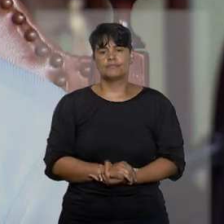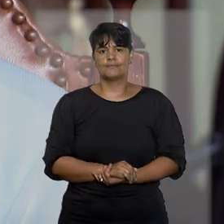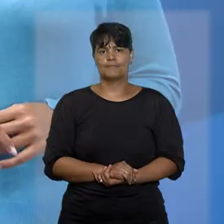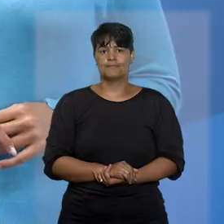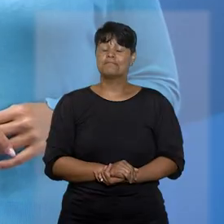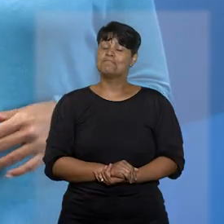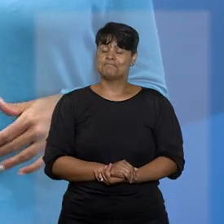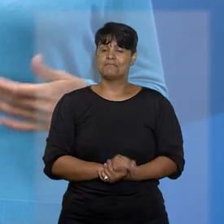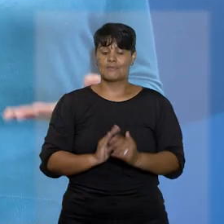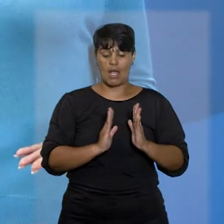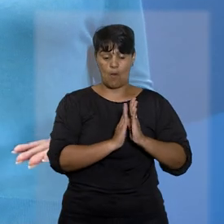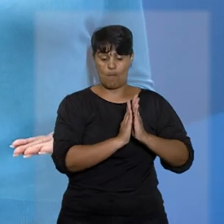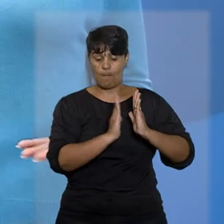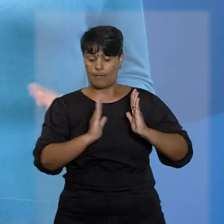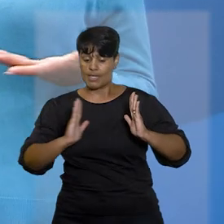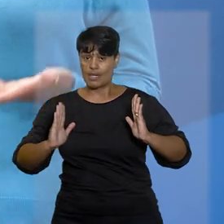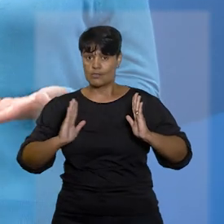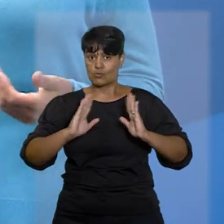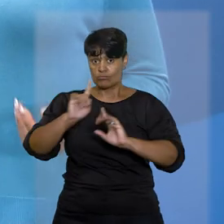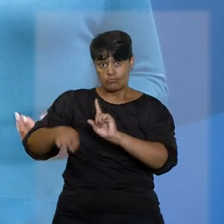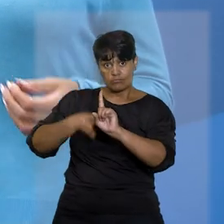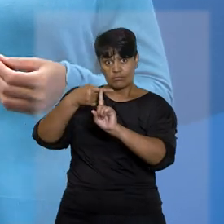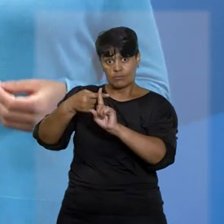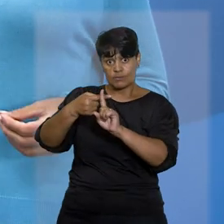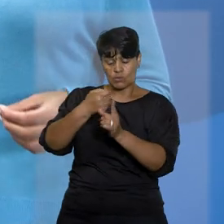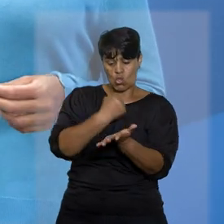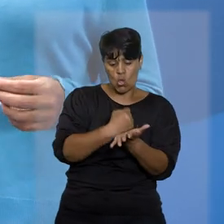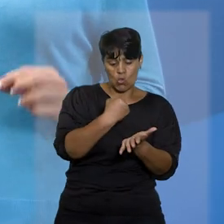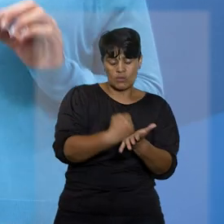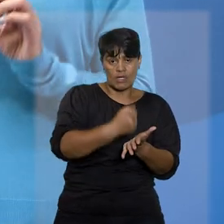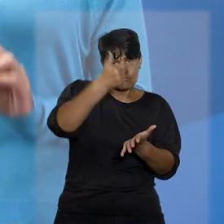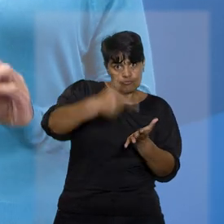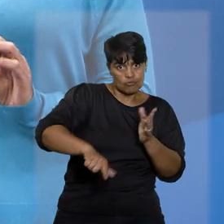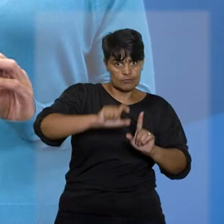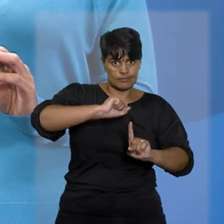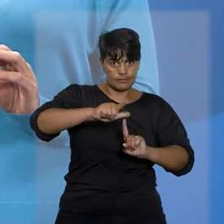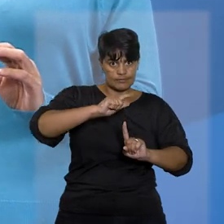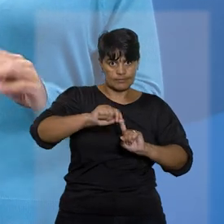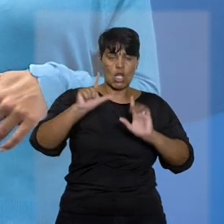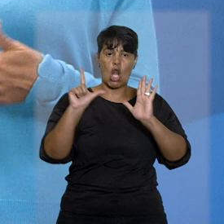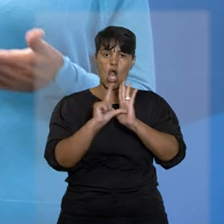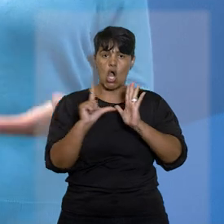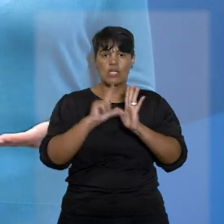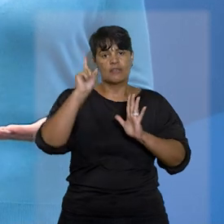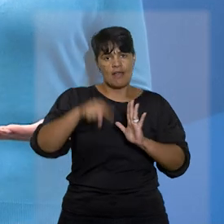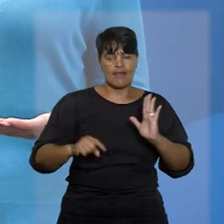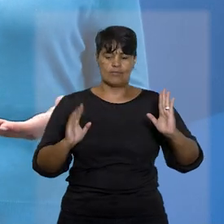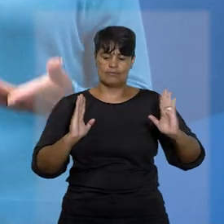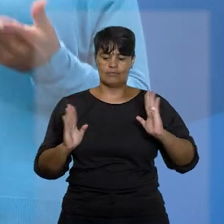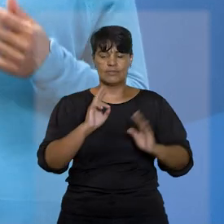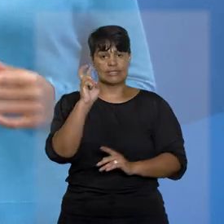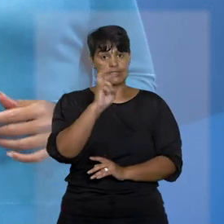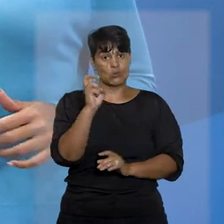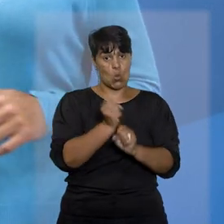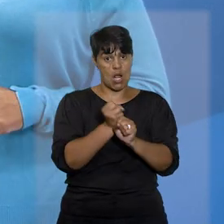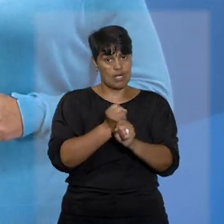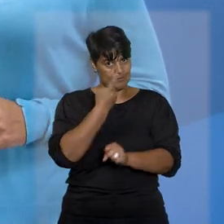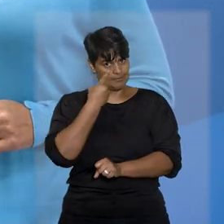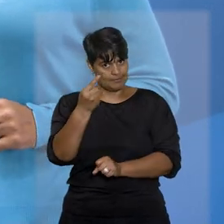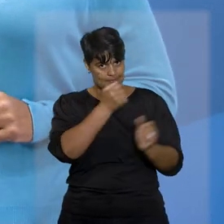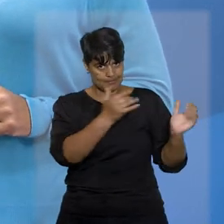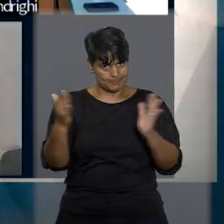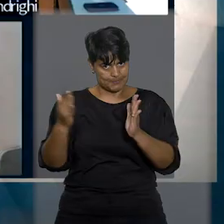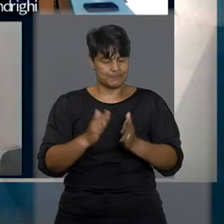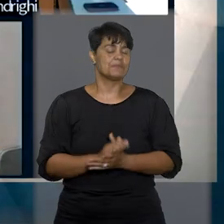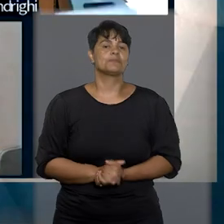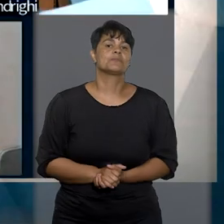empecilhos. Prazo máximo para a renovação do contrato de locação comercial é de cinco anos. Decide a terceira